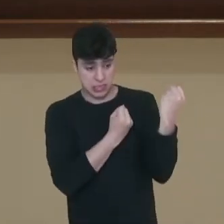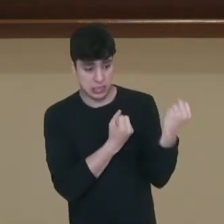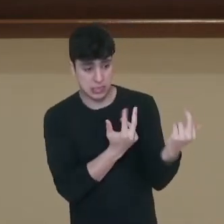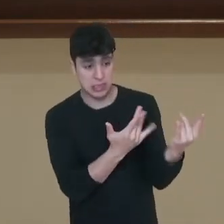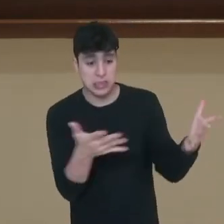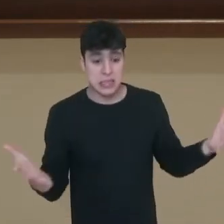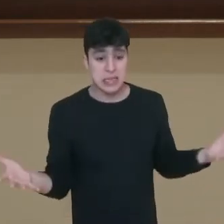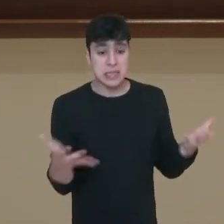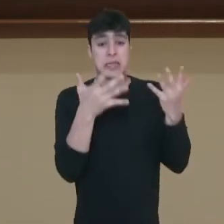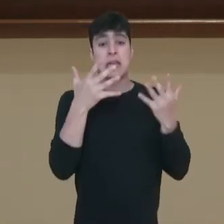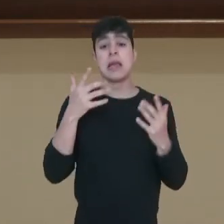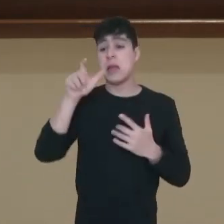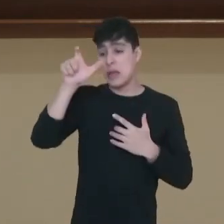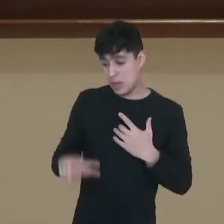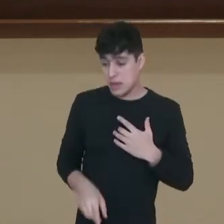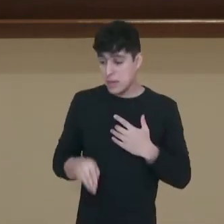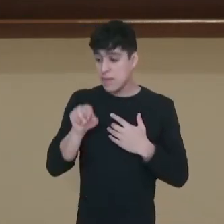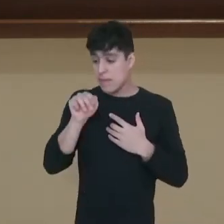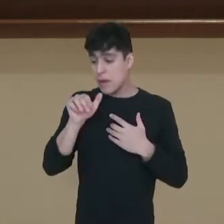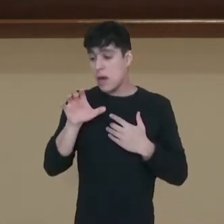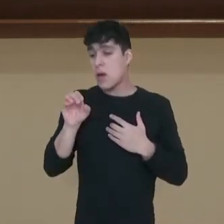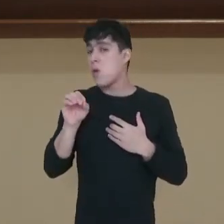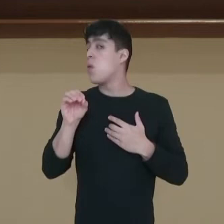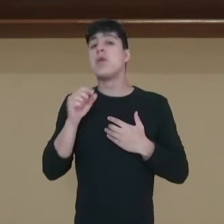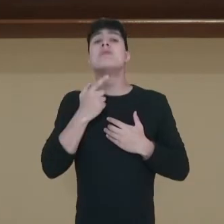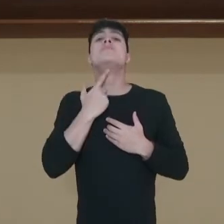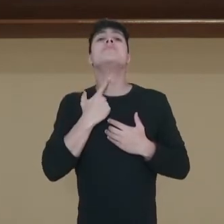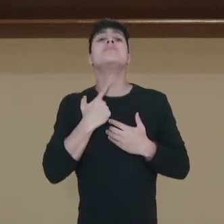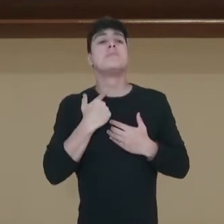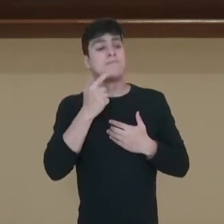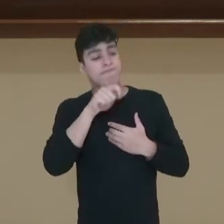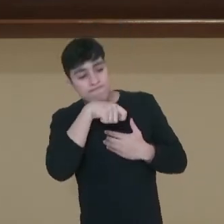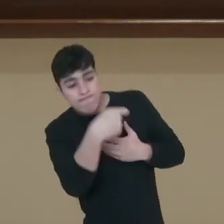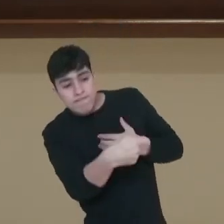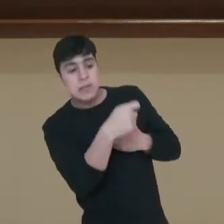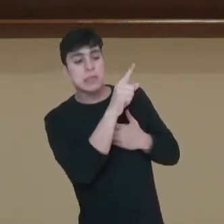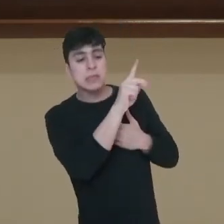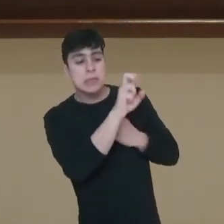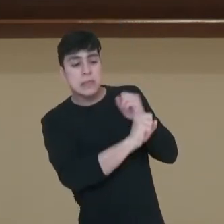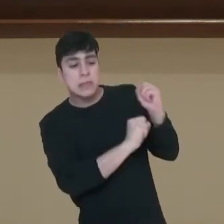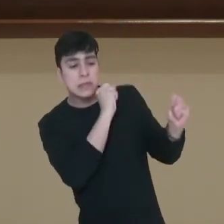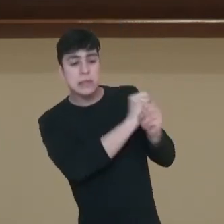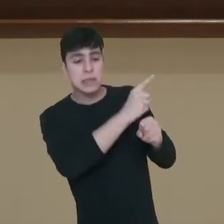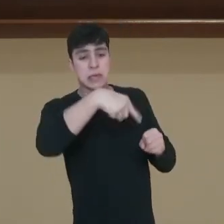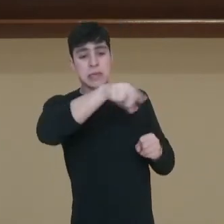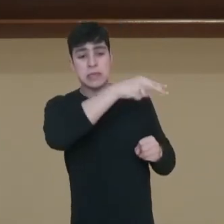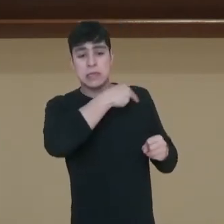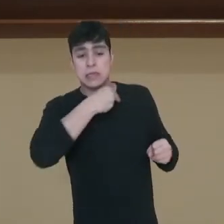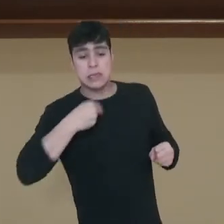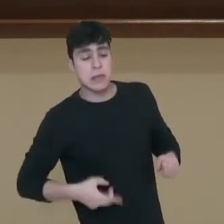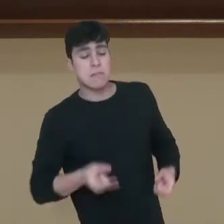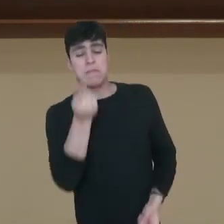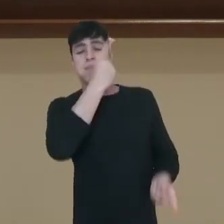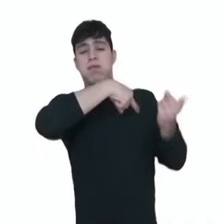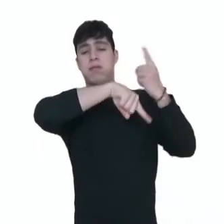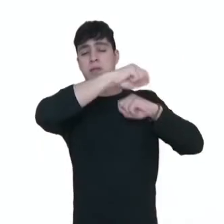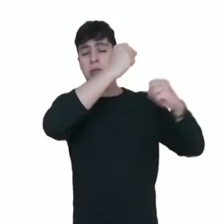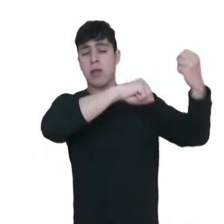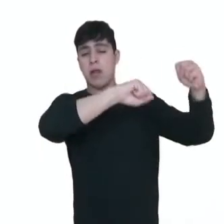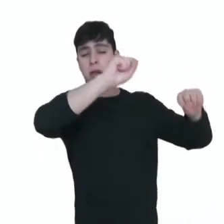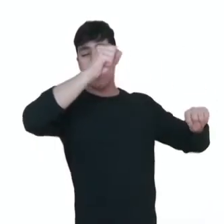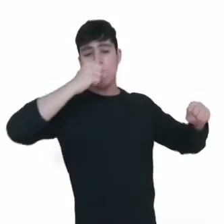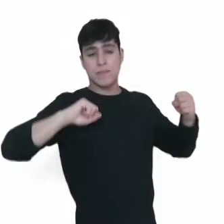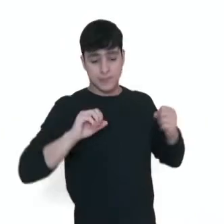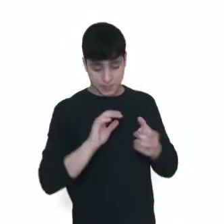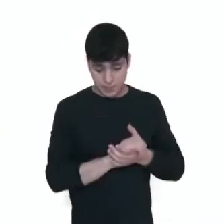grande, uma grande nação industrializada em média de 15 anos. A gente vai ver que esse plano de um